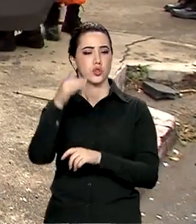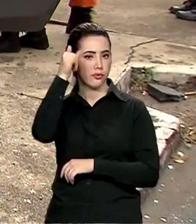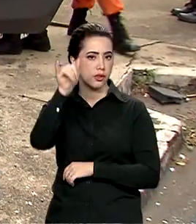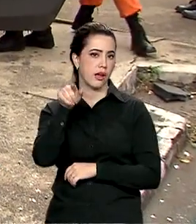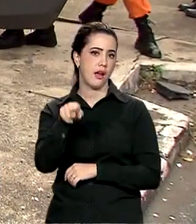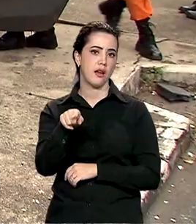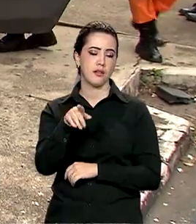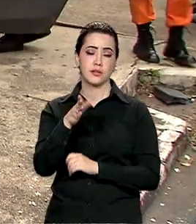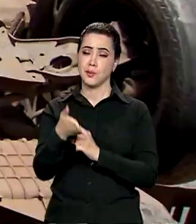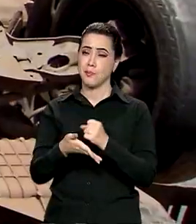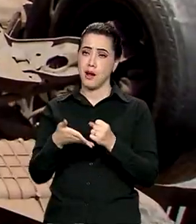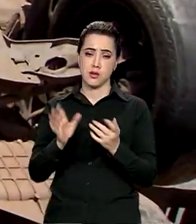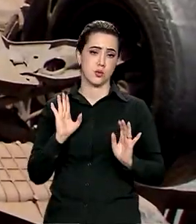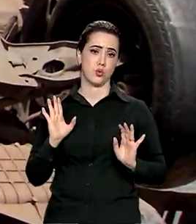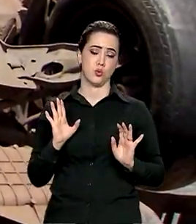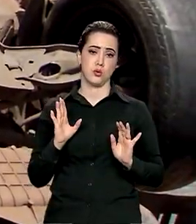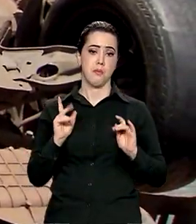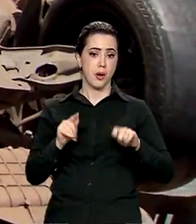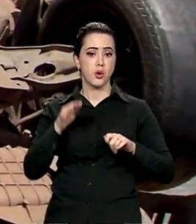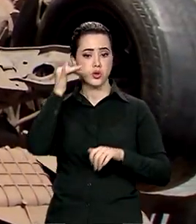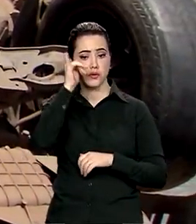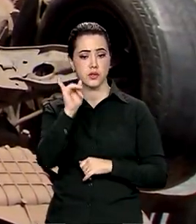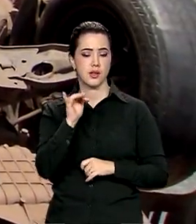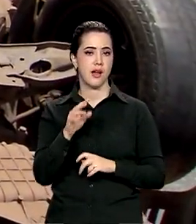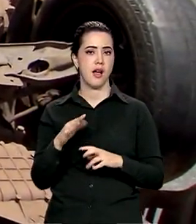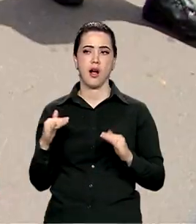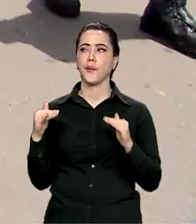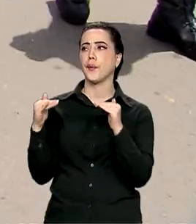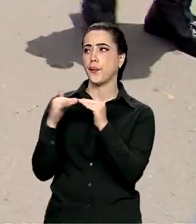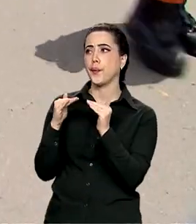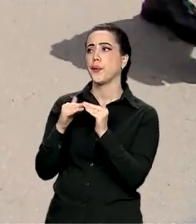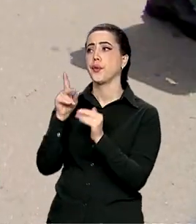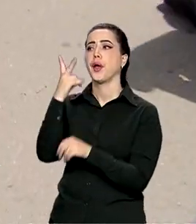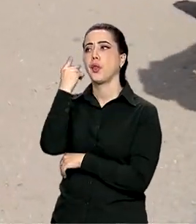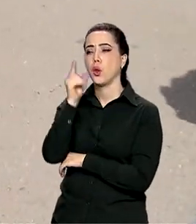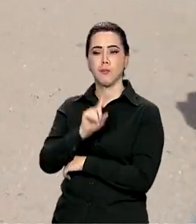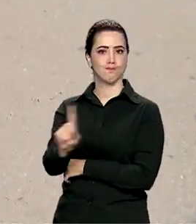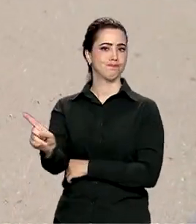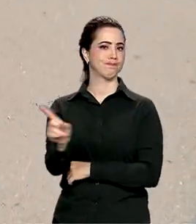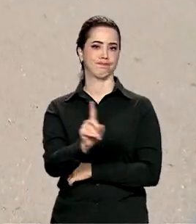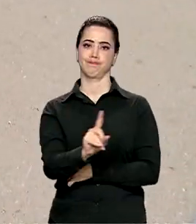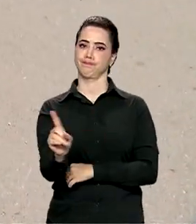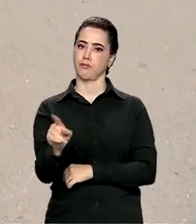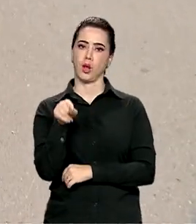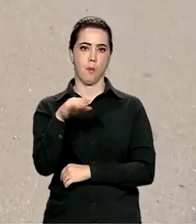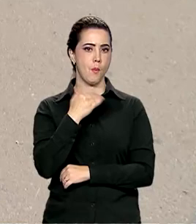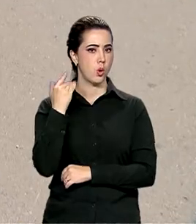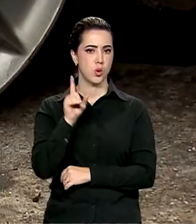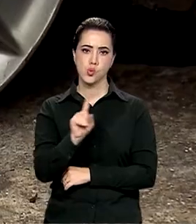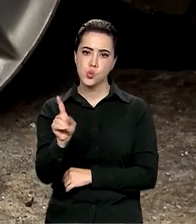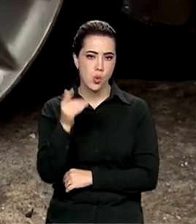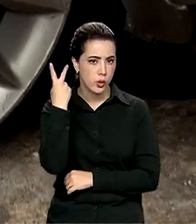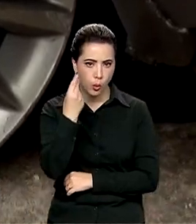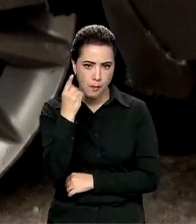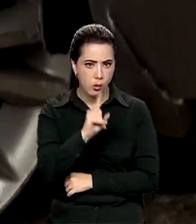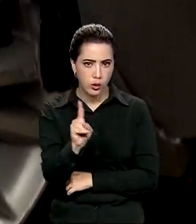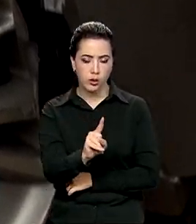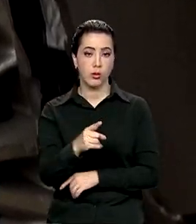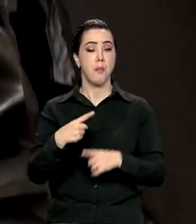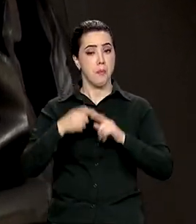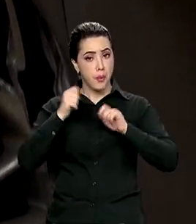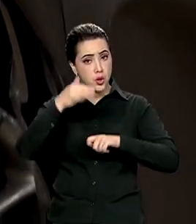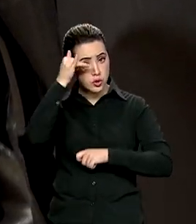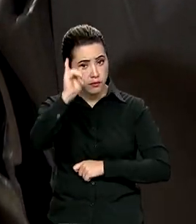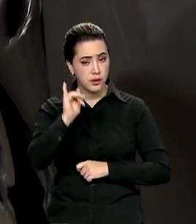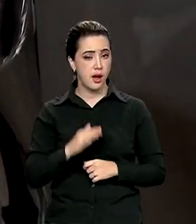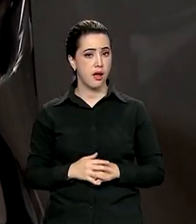princípio fundamental, sabe? Não dá para aceitar como assim, ah, não, é normal a morte no trânsito. Não é normal. É evitável. Se